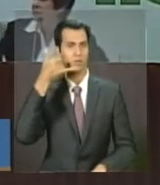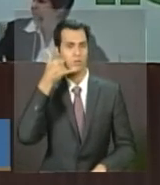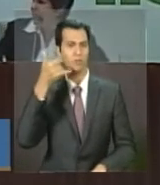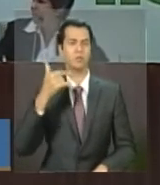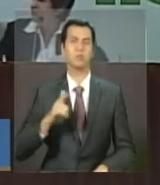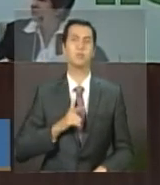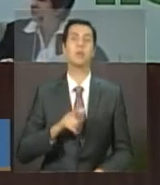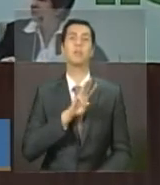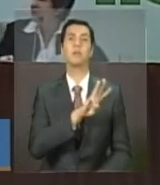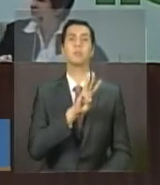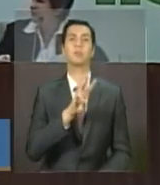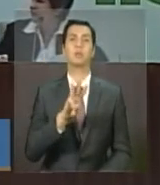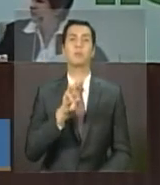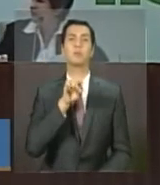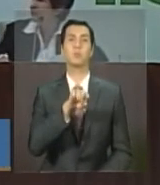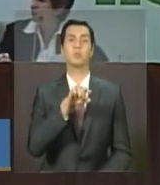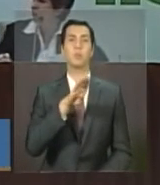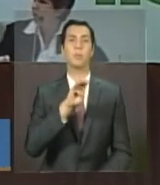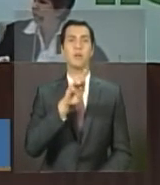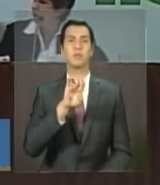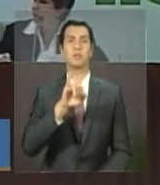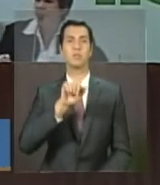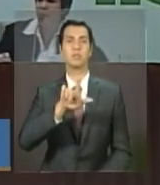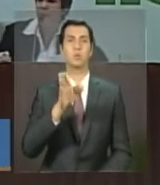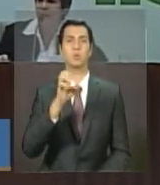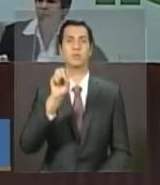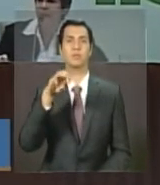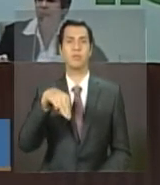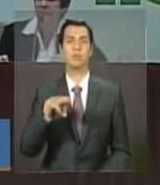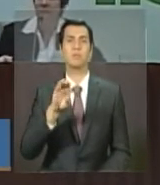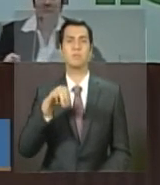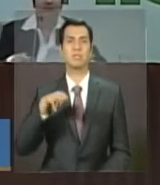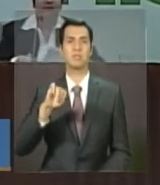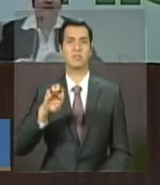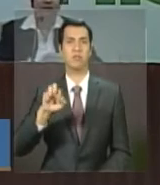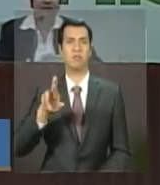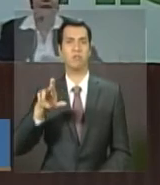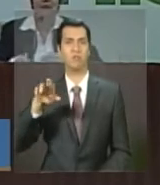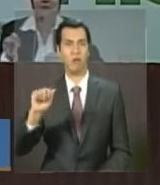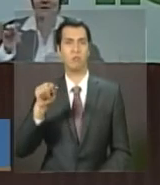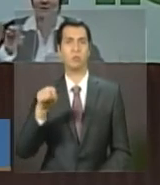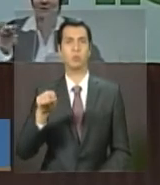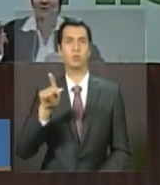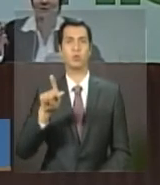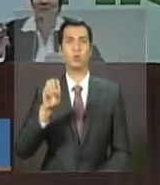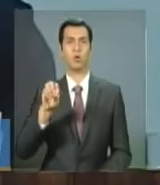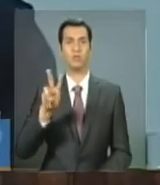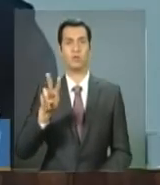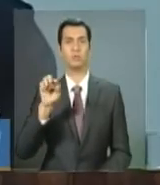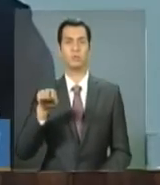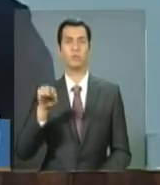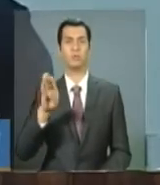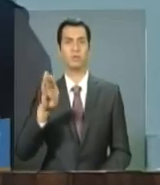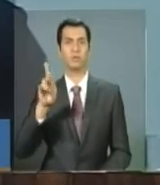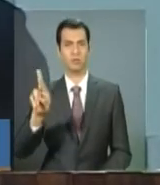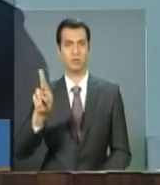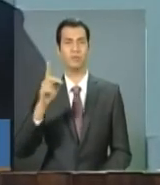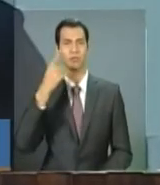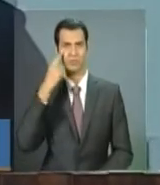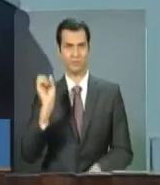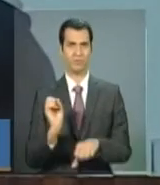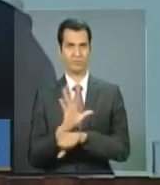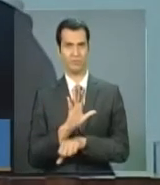é o www.brasilsemmiséria.gov.br. Vamos pedir para colocar na nossa tela.